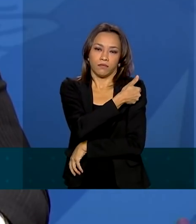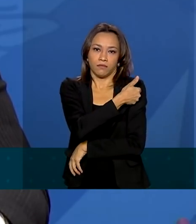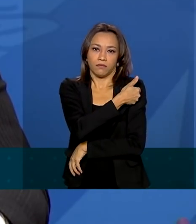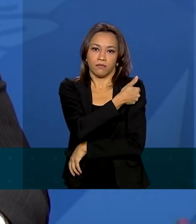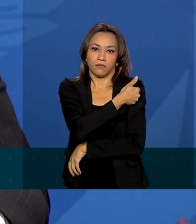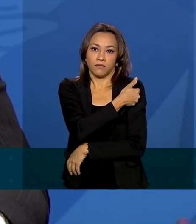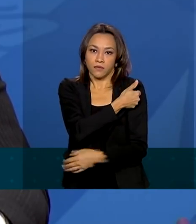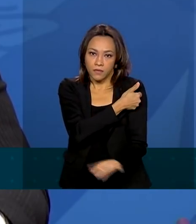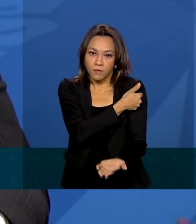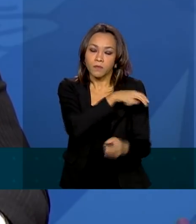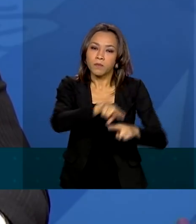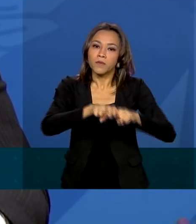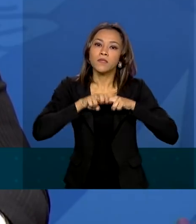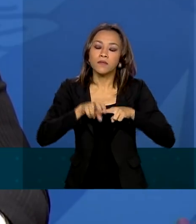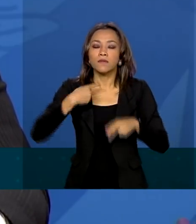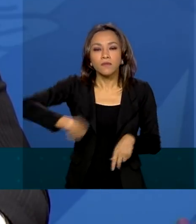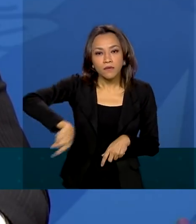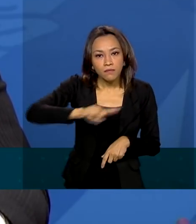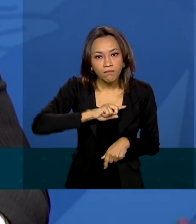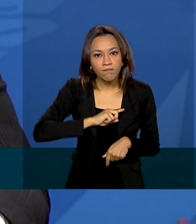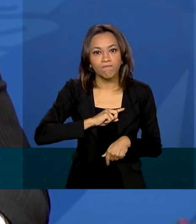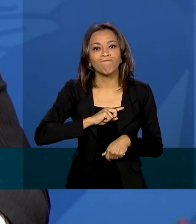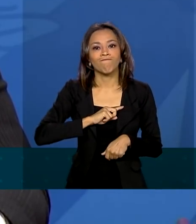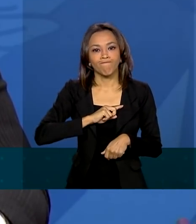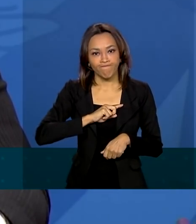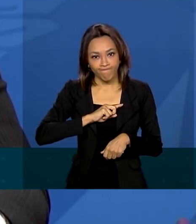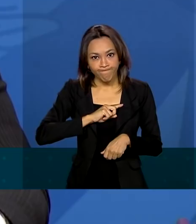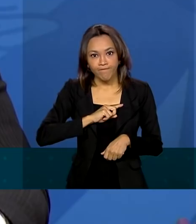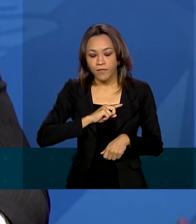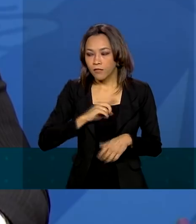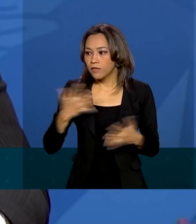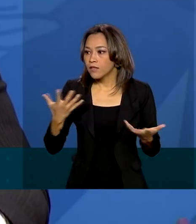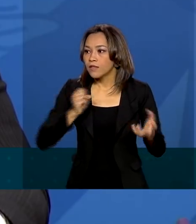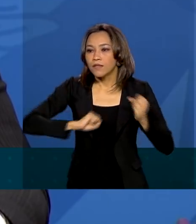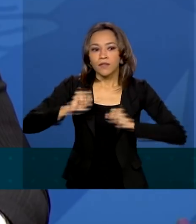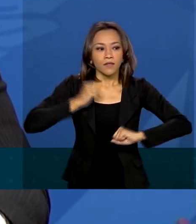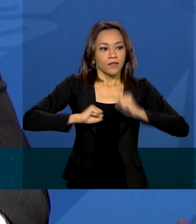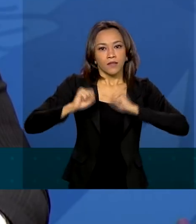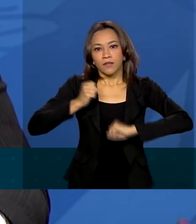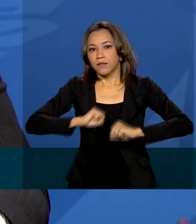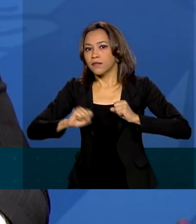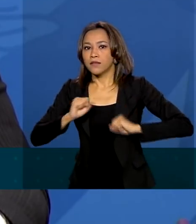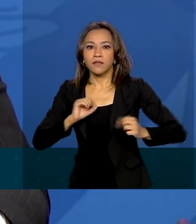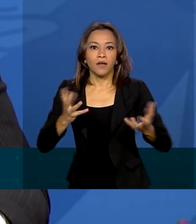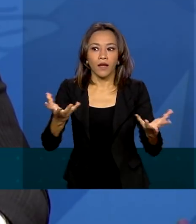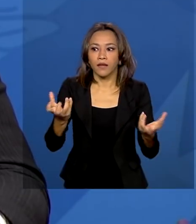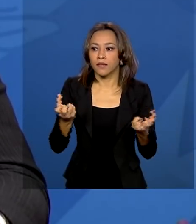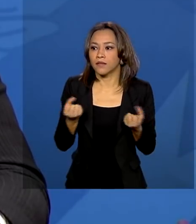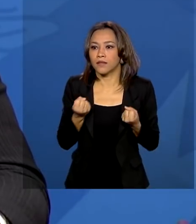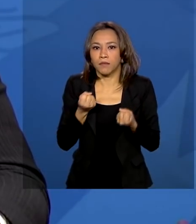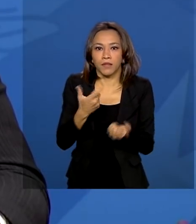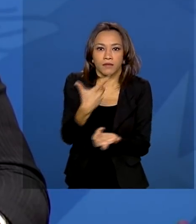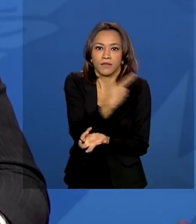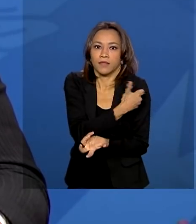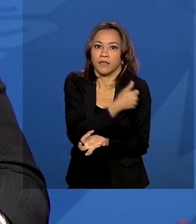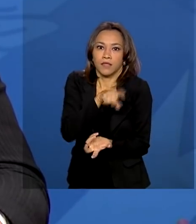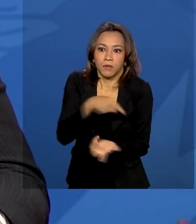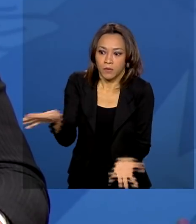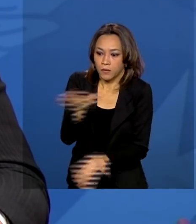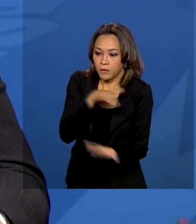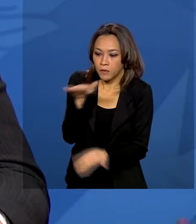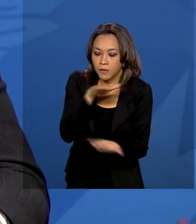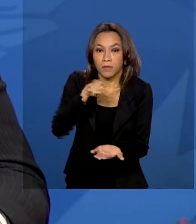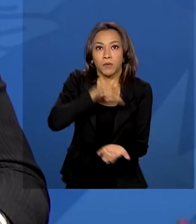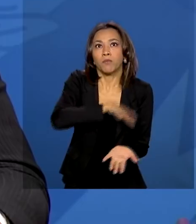É por isso que nós estamos tão ávidos por receber as vacinas e distribuir